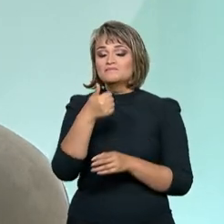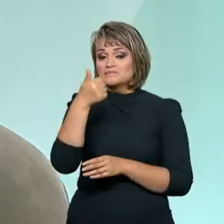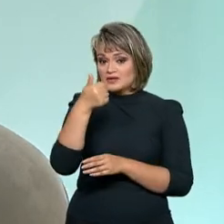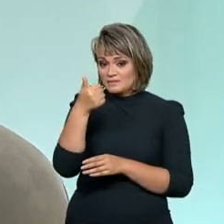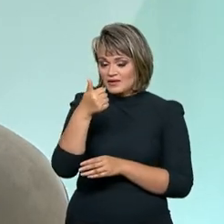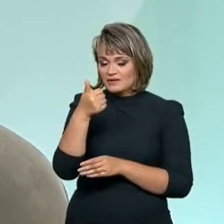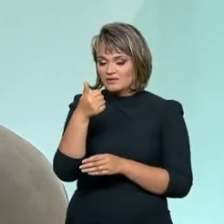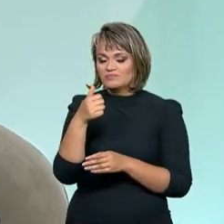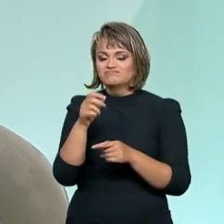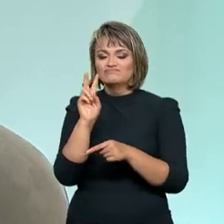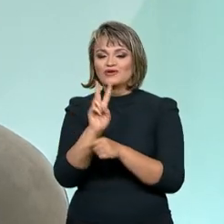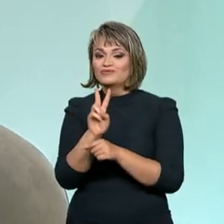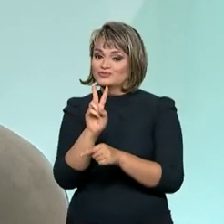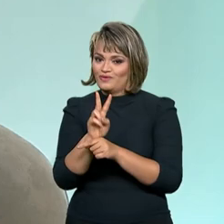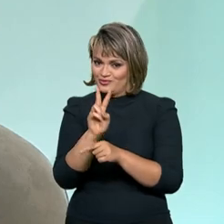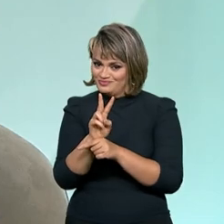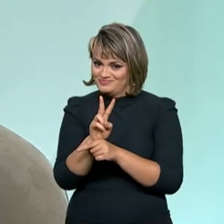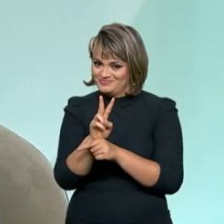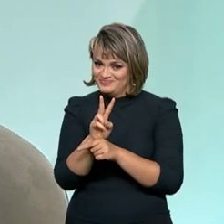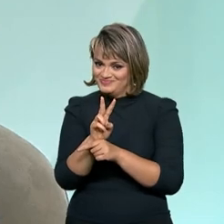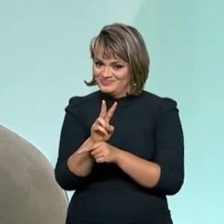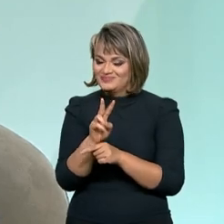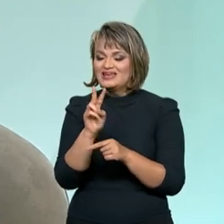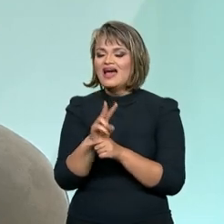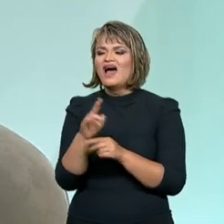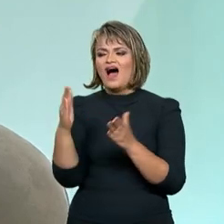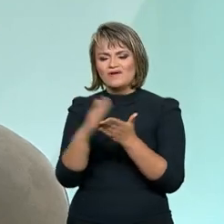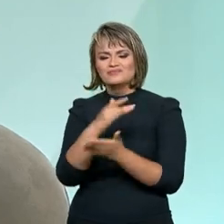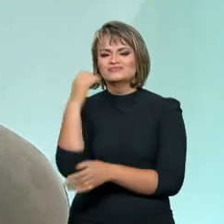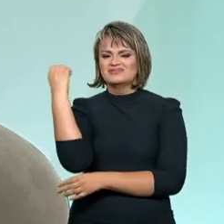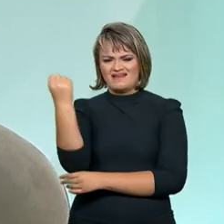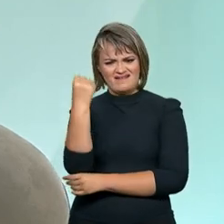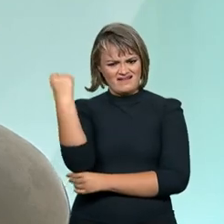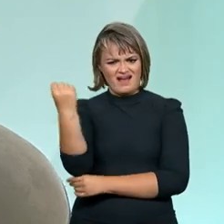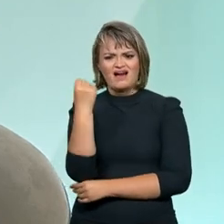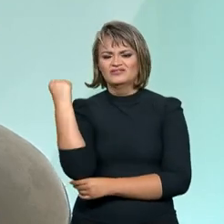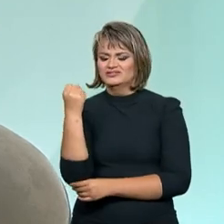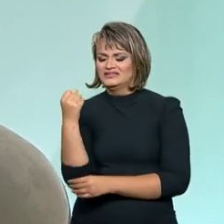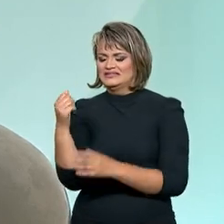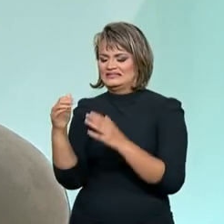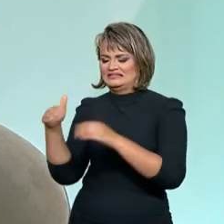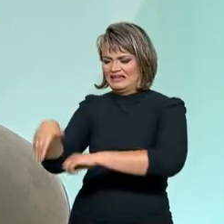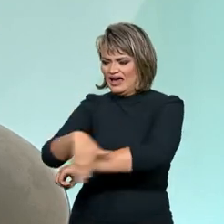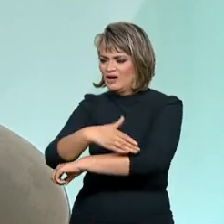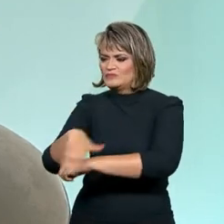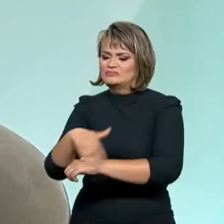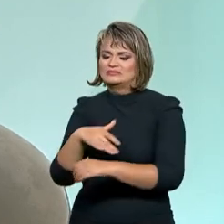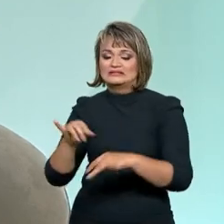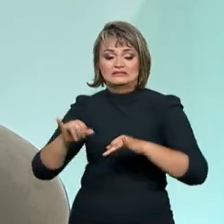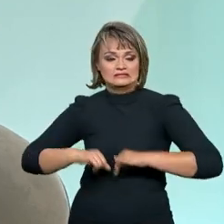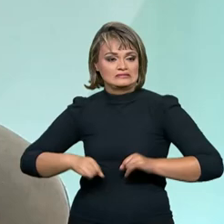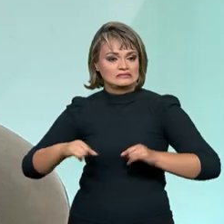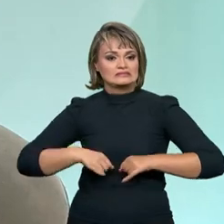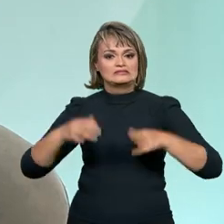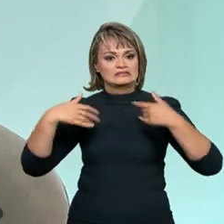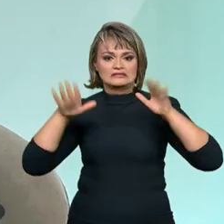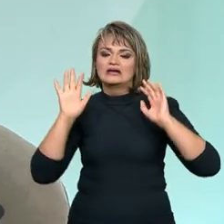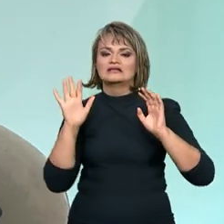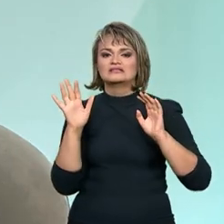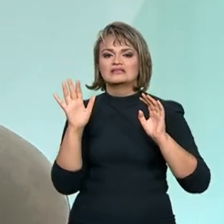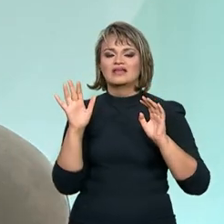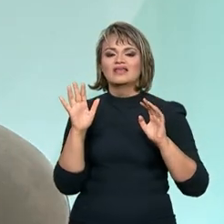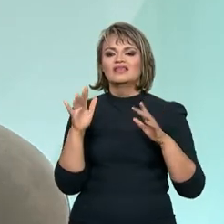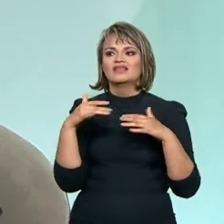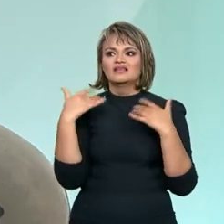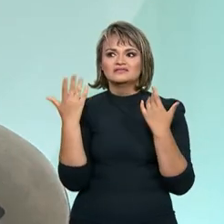população de rua. Então, nós temos casos bem mais graves na situação de rua, que são mais comprometidos na rua, que têm